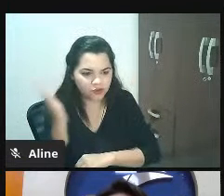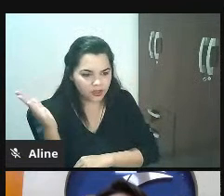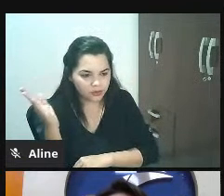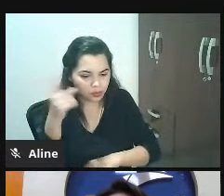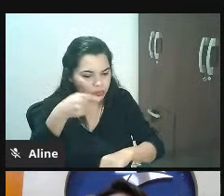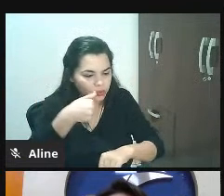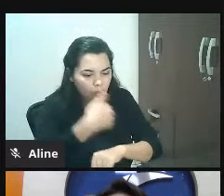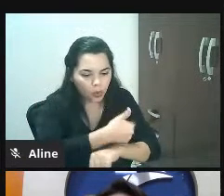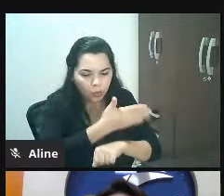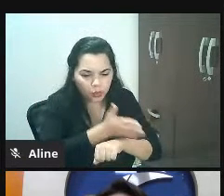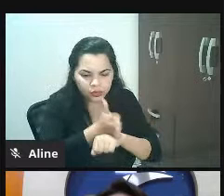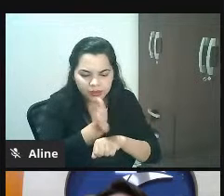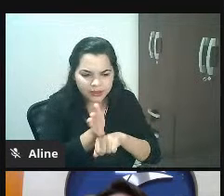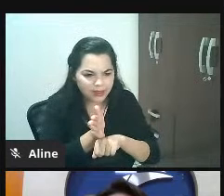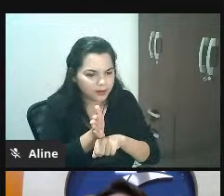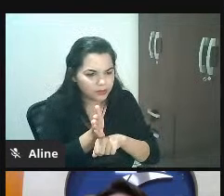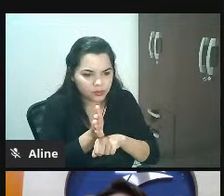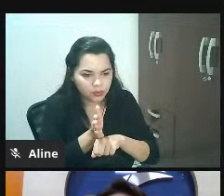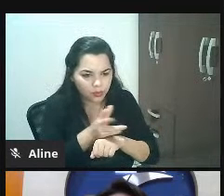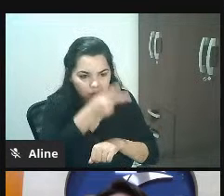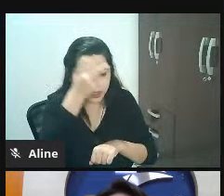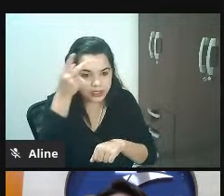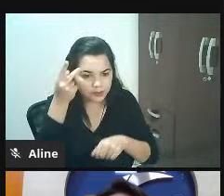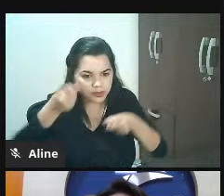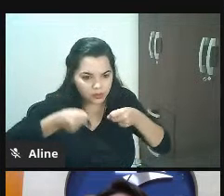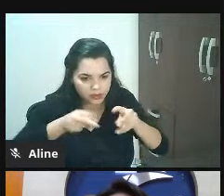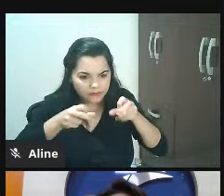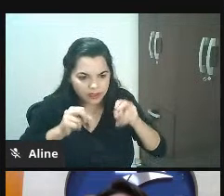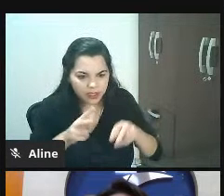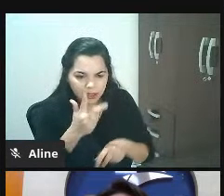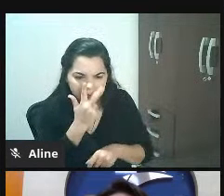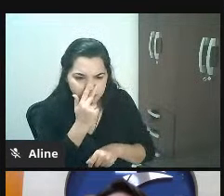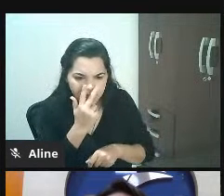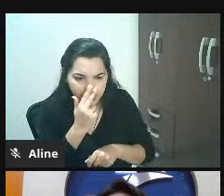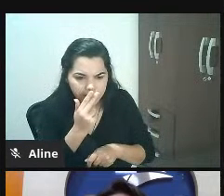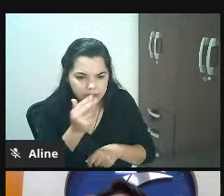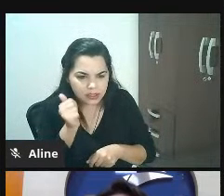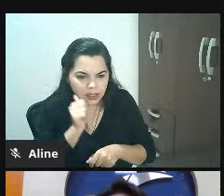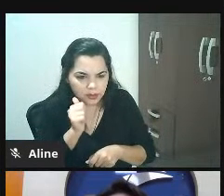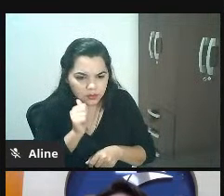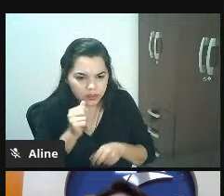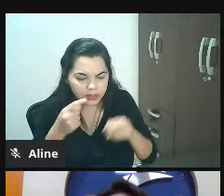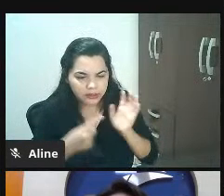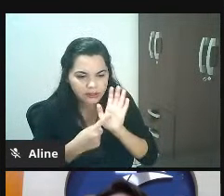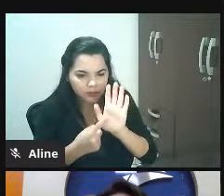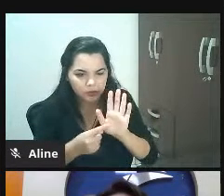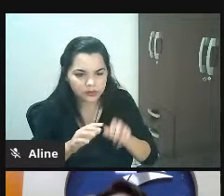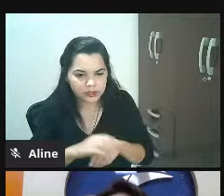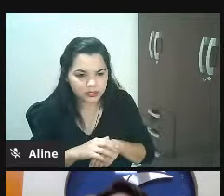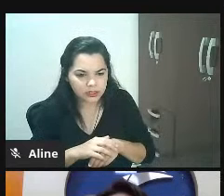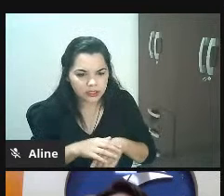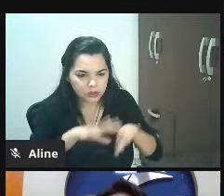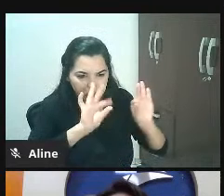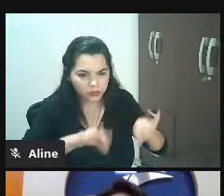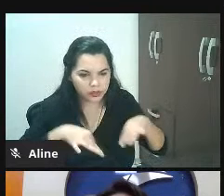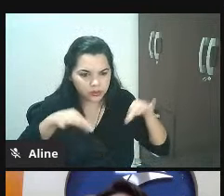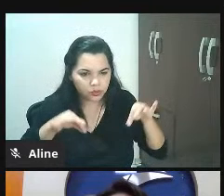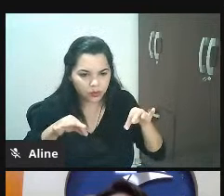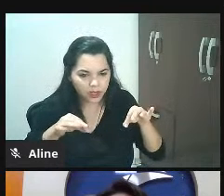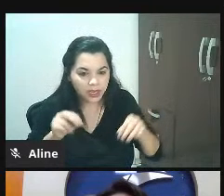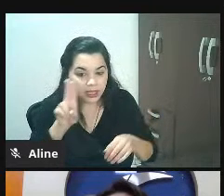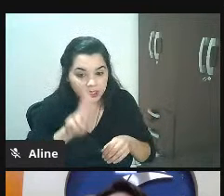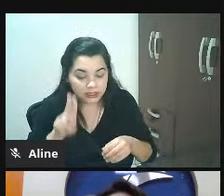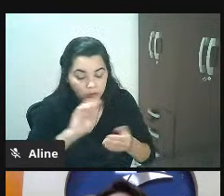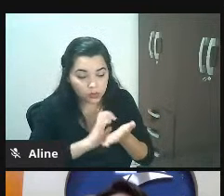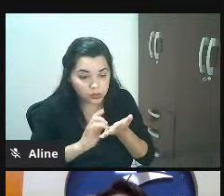nesse print que eu dei ela está vendendo parece que é uma toalha de mesa para Natal e tudo mais percebe que ela está com o celular na mão ela está conversando com as